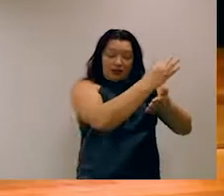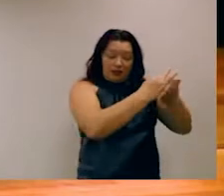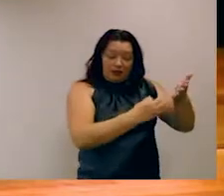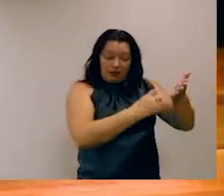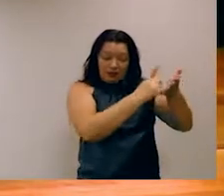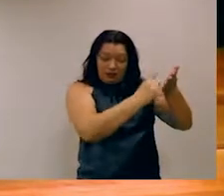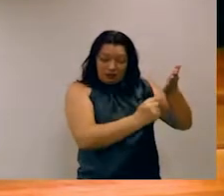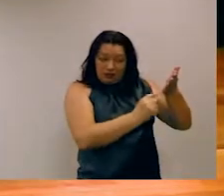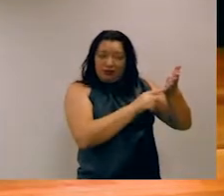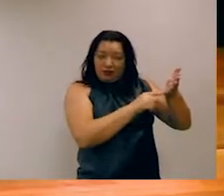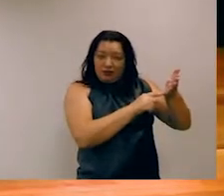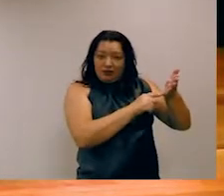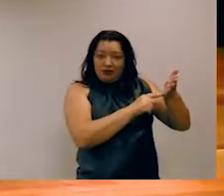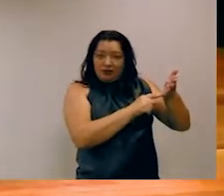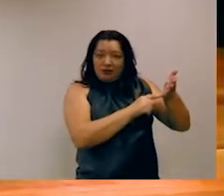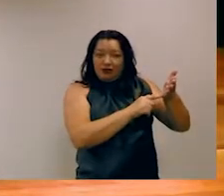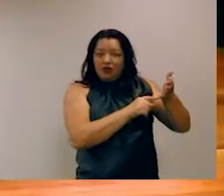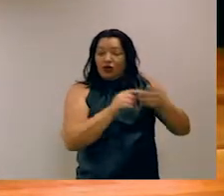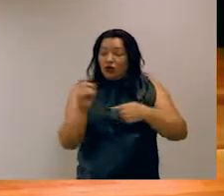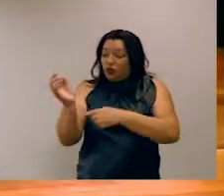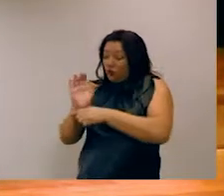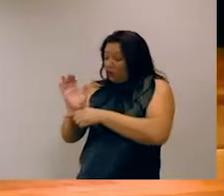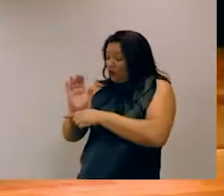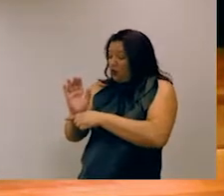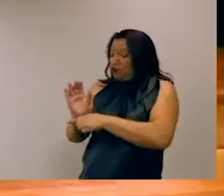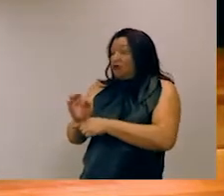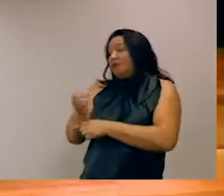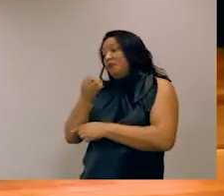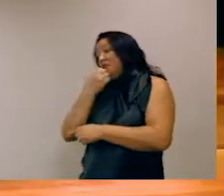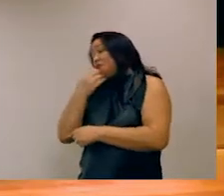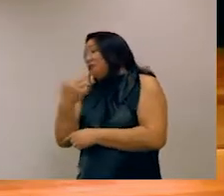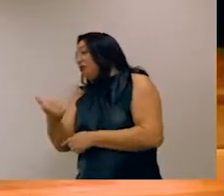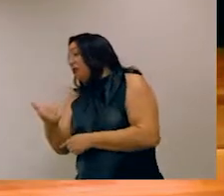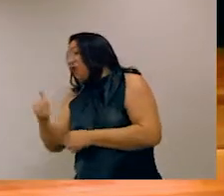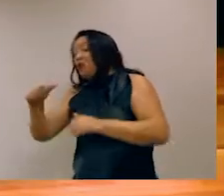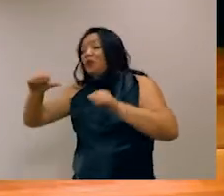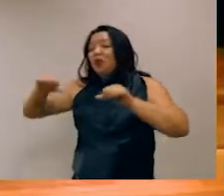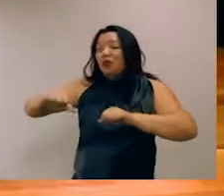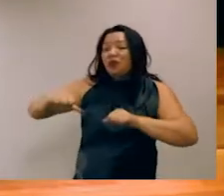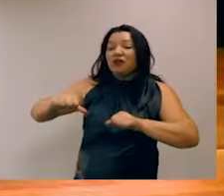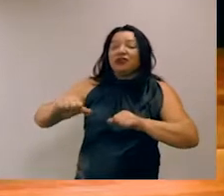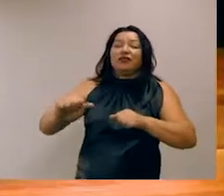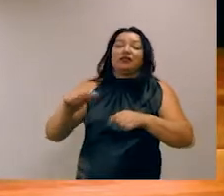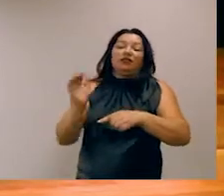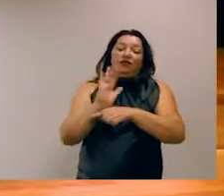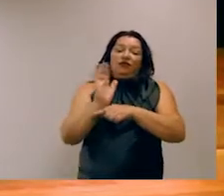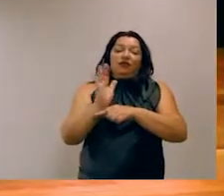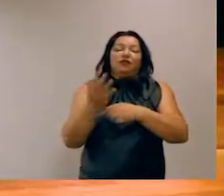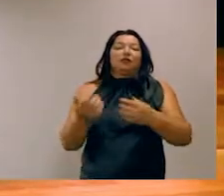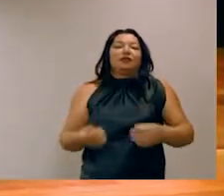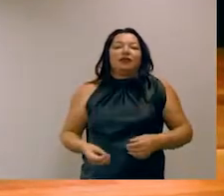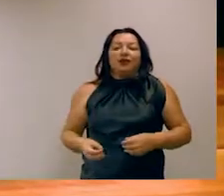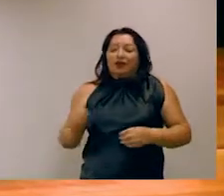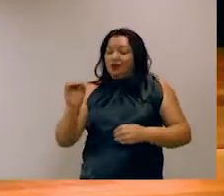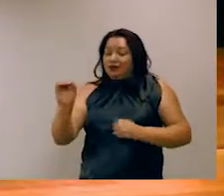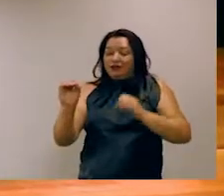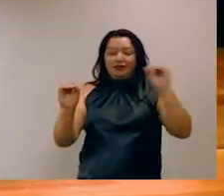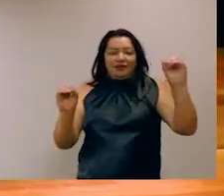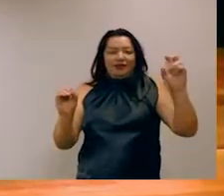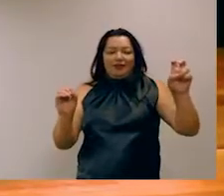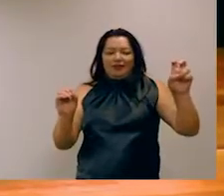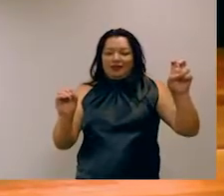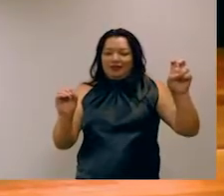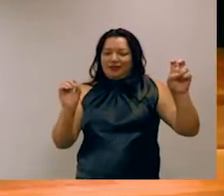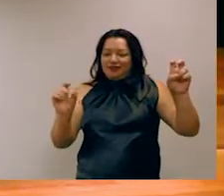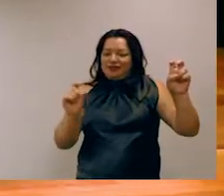prever se aquela resenha corresponde a um elogio ou a crítica ao filme. Aí vocês começam a perceber que já é mais difícil. Seria